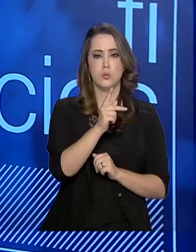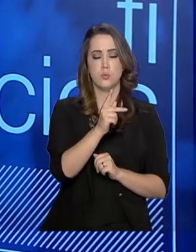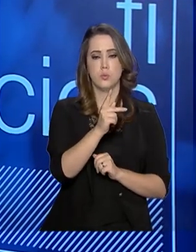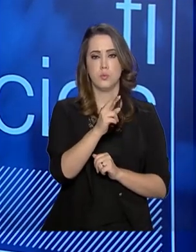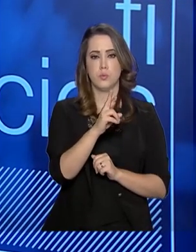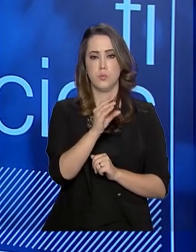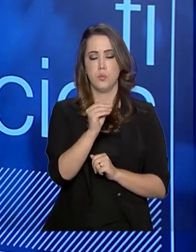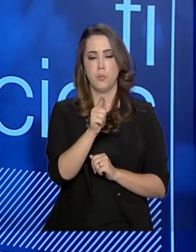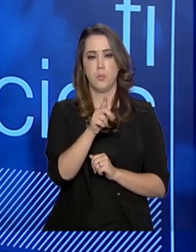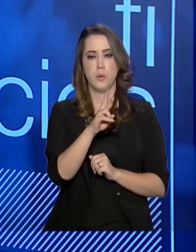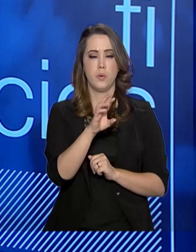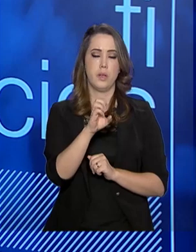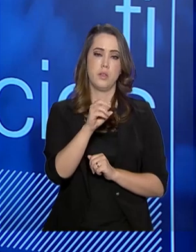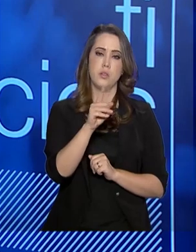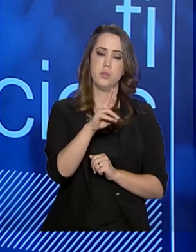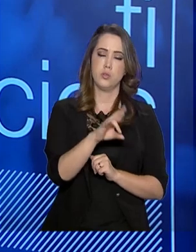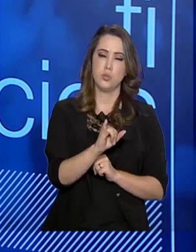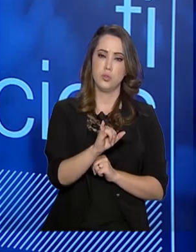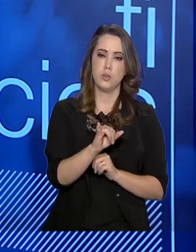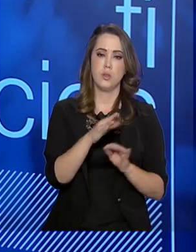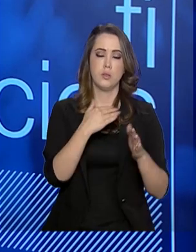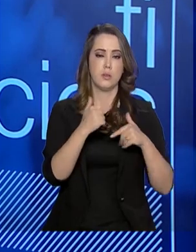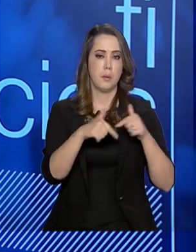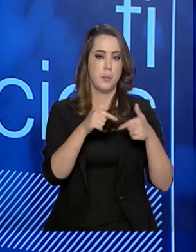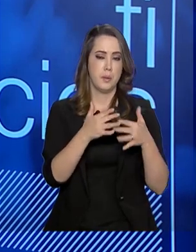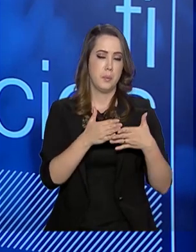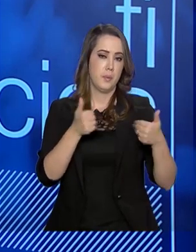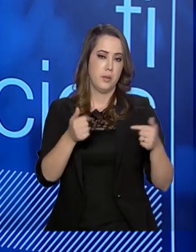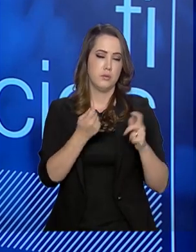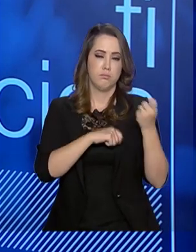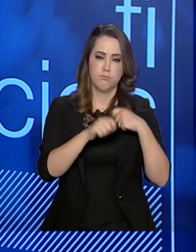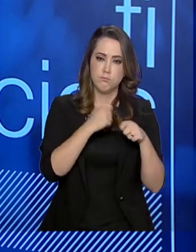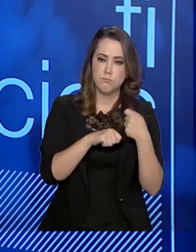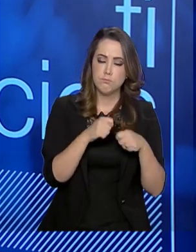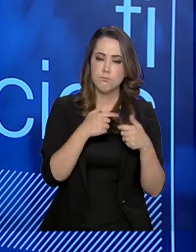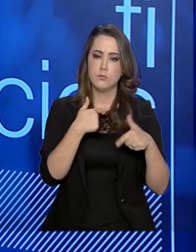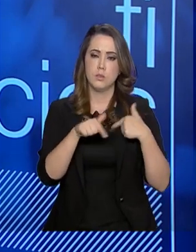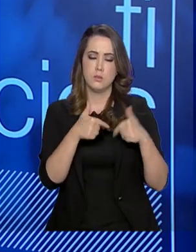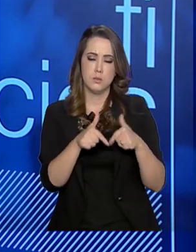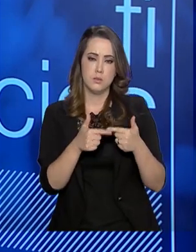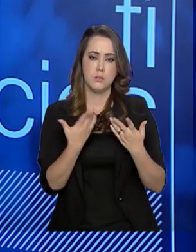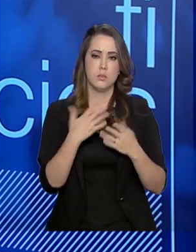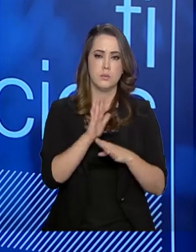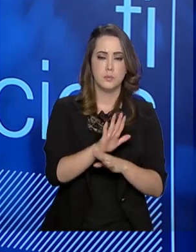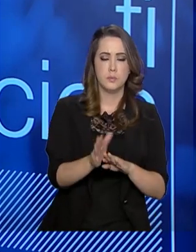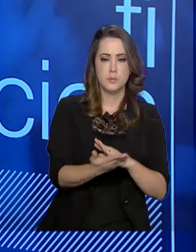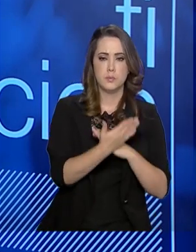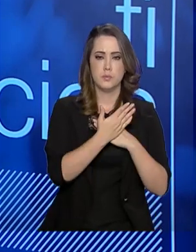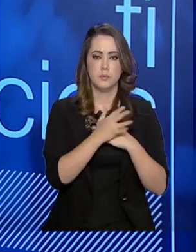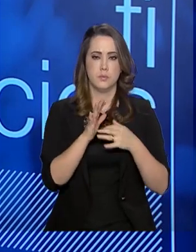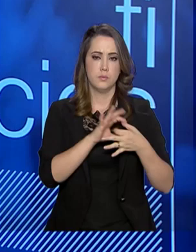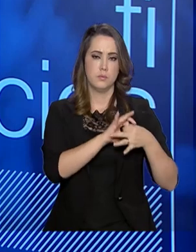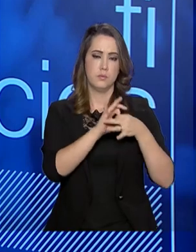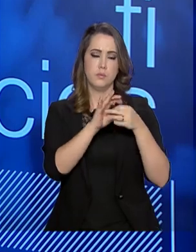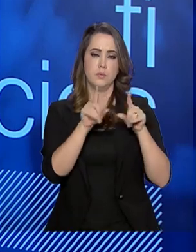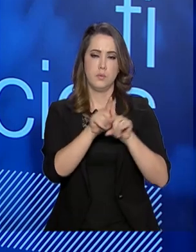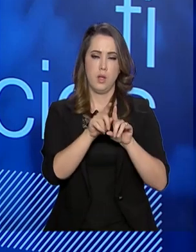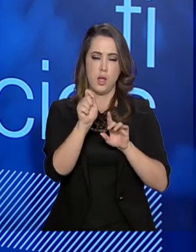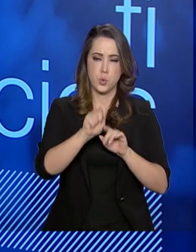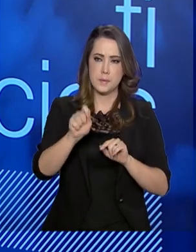compondo a forma de melhor trabalhar o campo da economia informal, da economia cooperativa e associativa, além